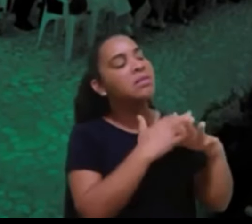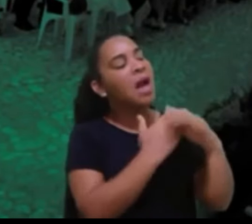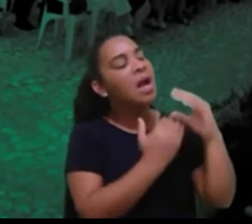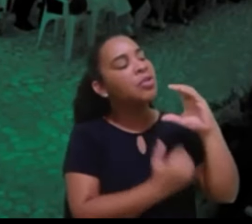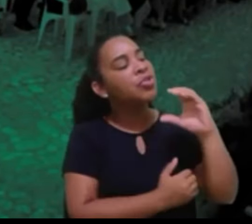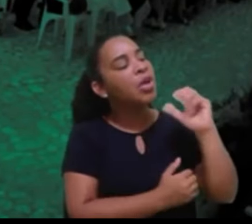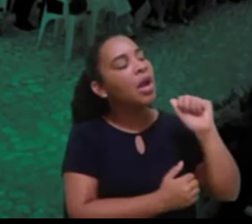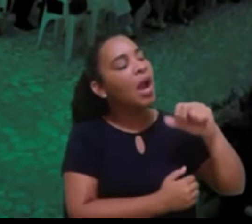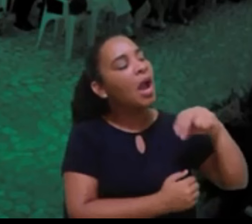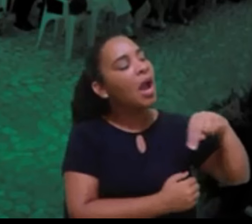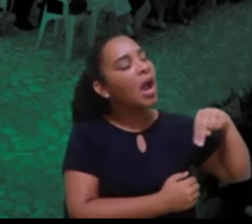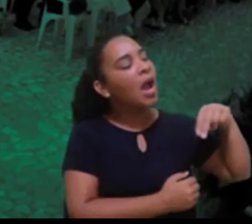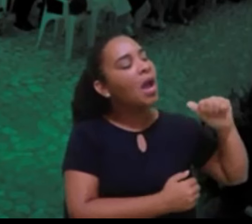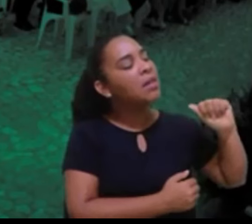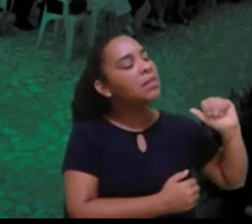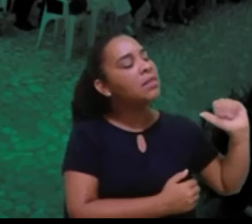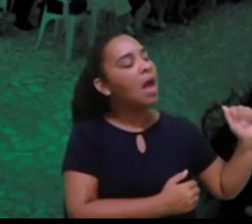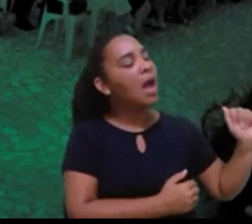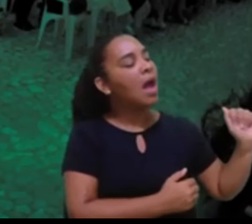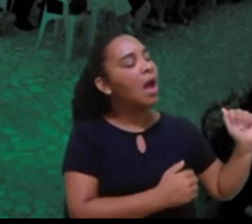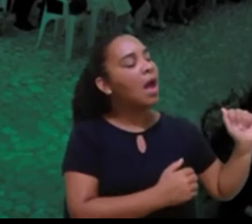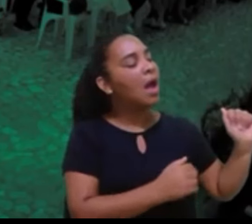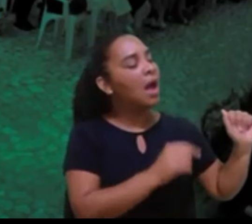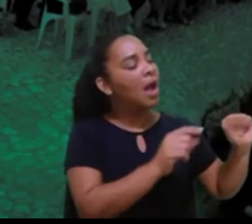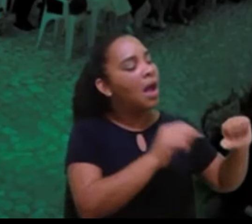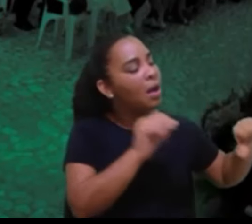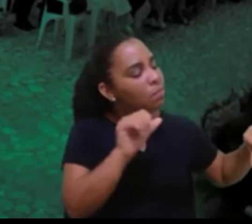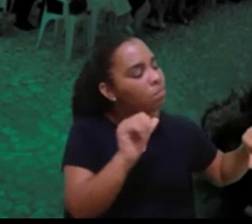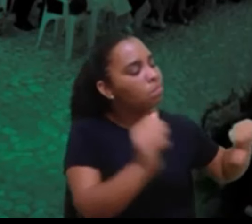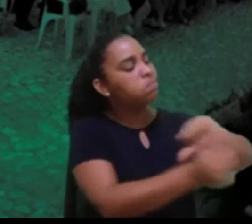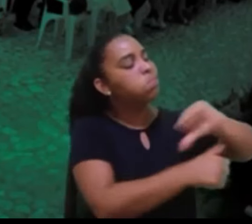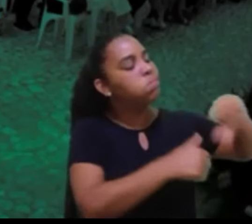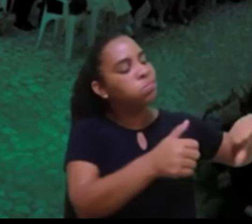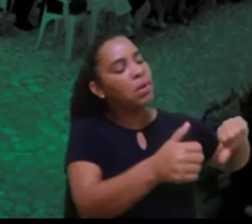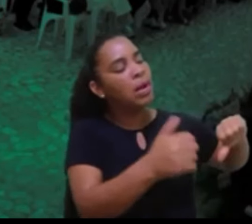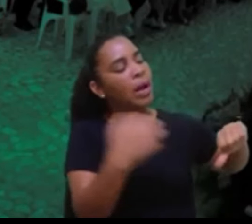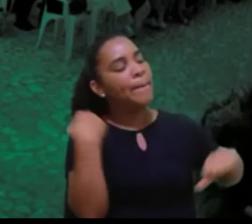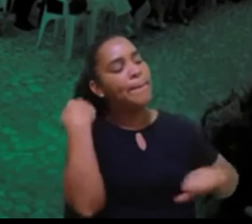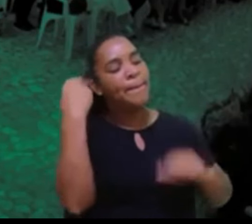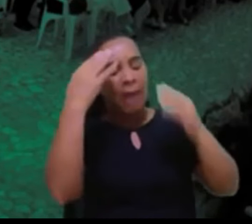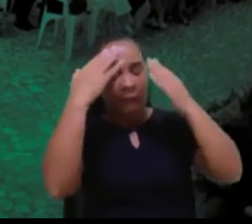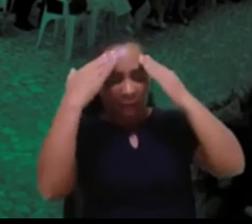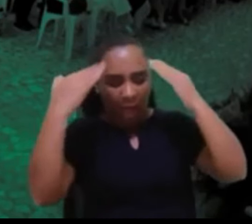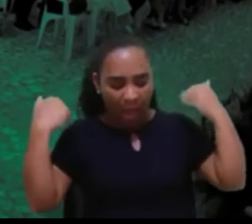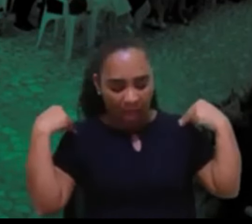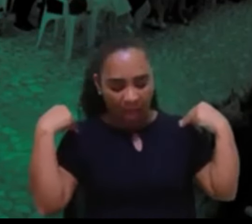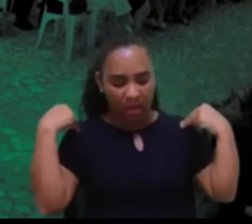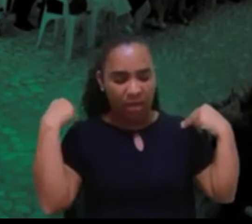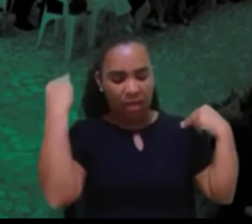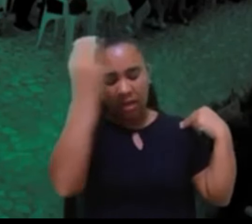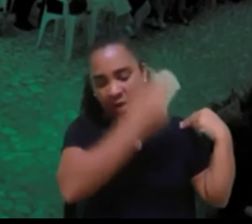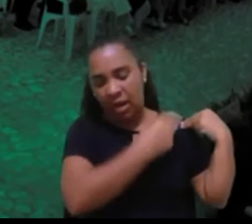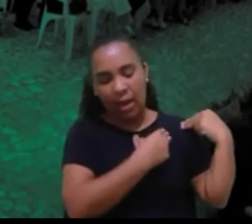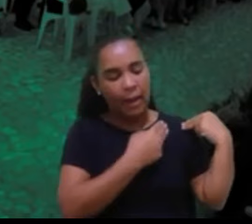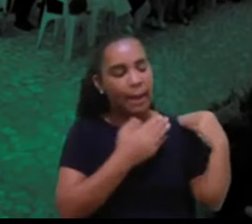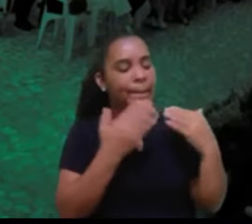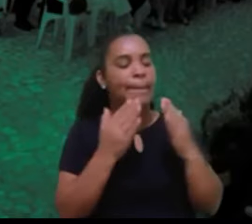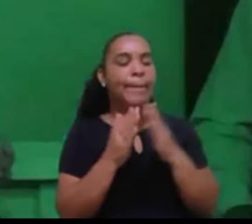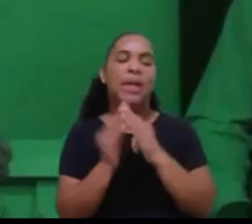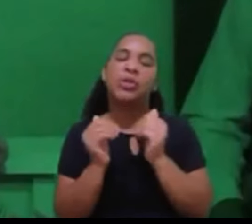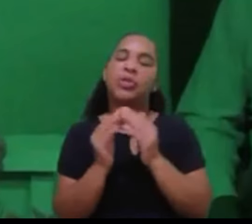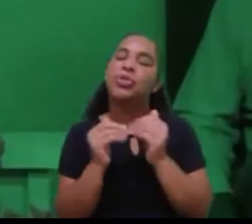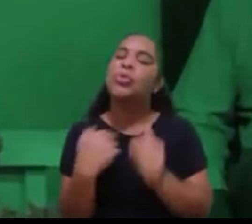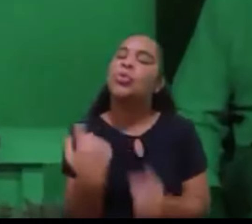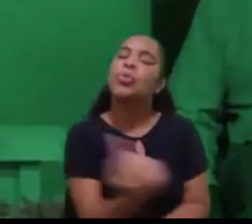do líquido a pedido de tua mãe, aqui, a pedido de